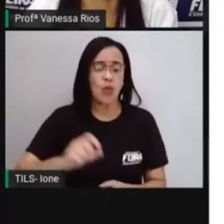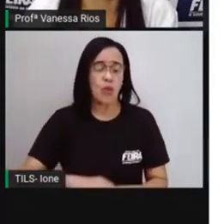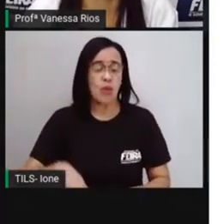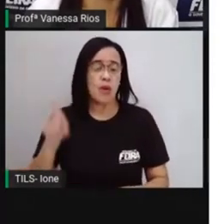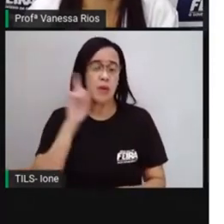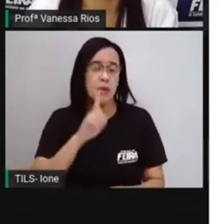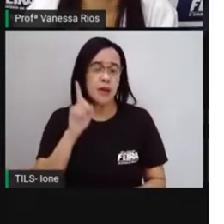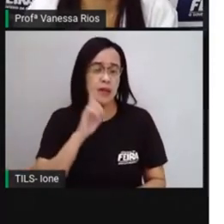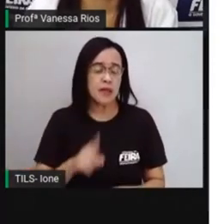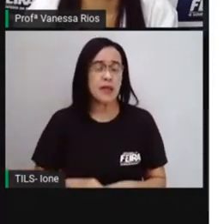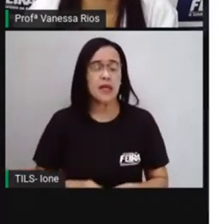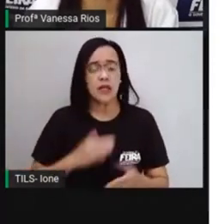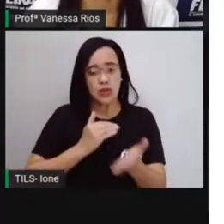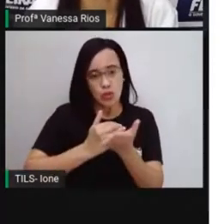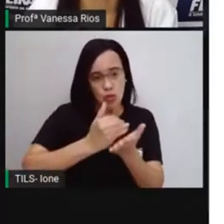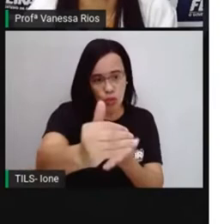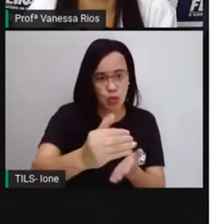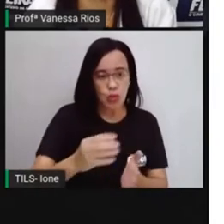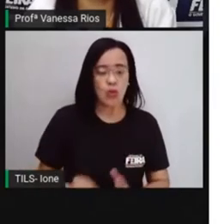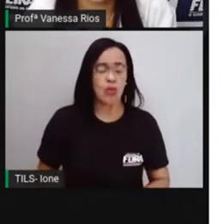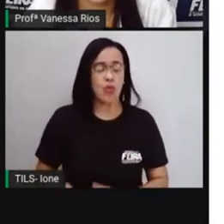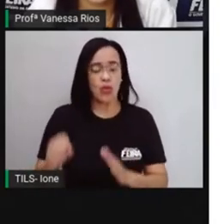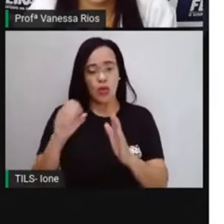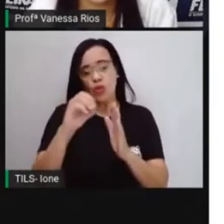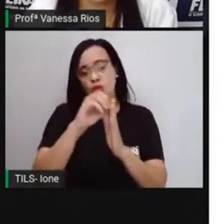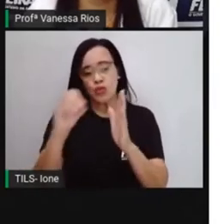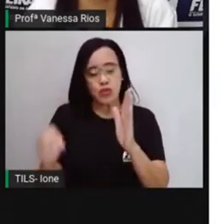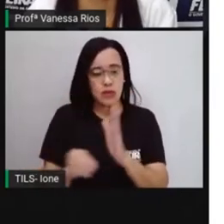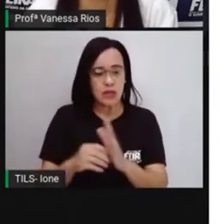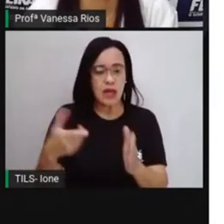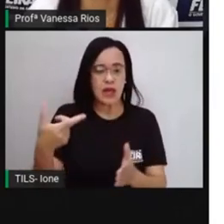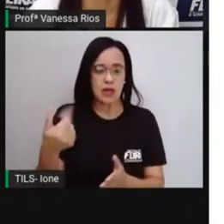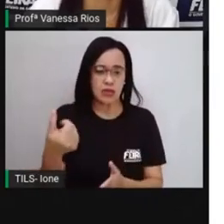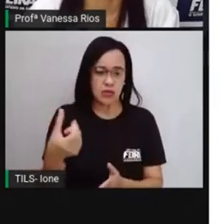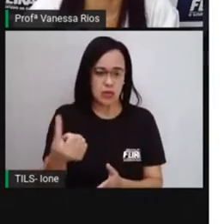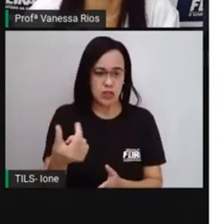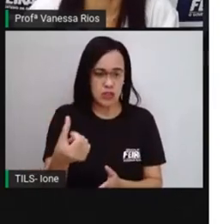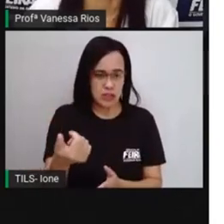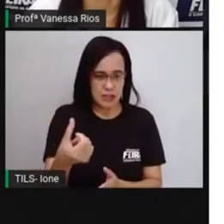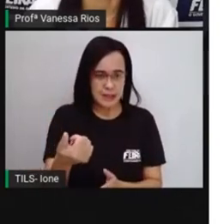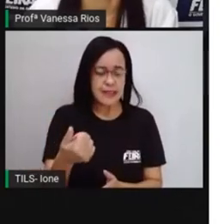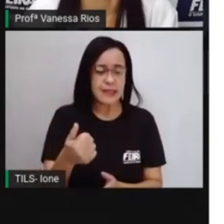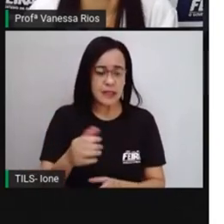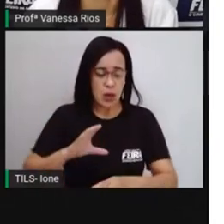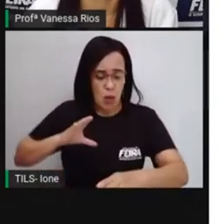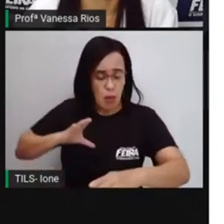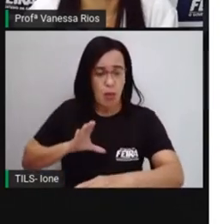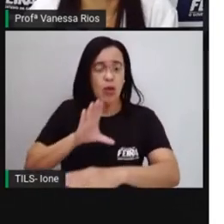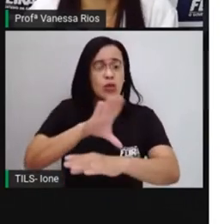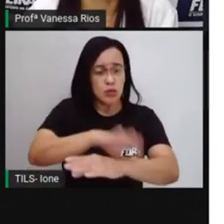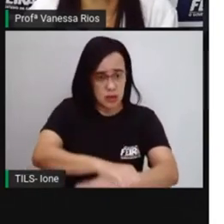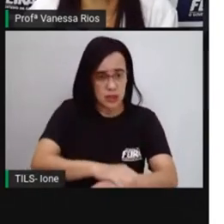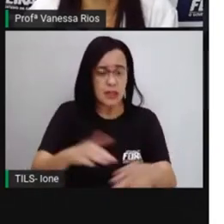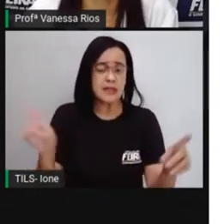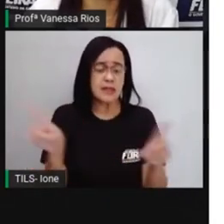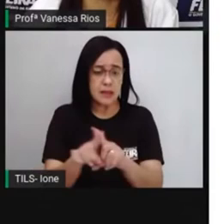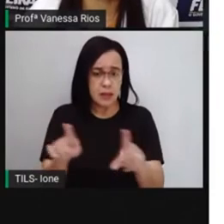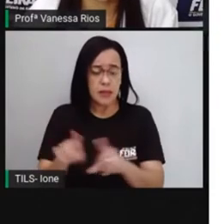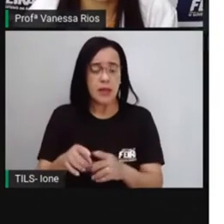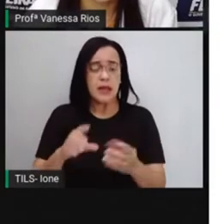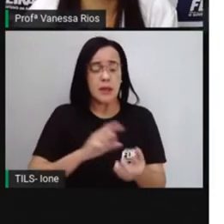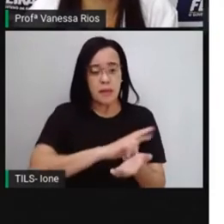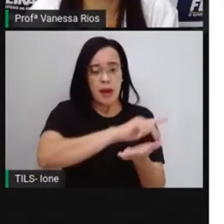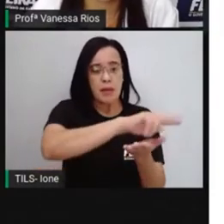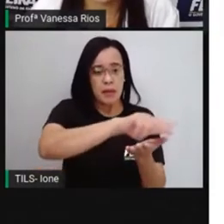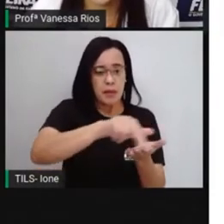século XVI. Isso inclui os portugueses, né? Isso inclui também as outras colônias que